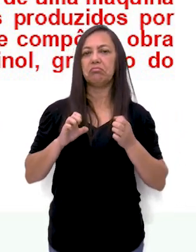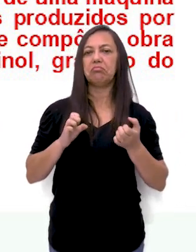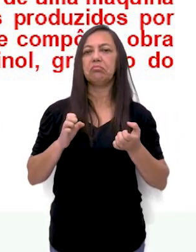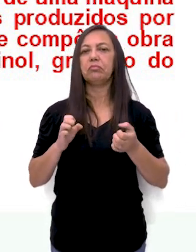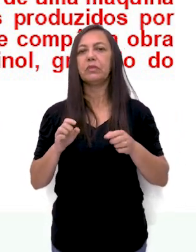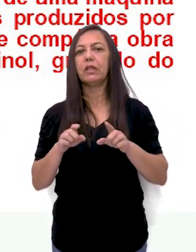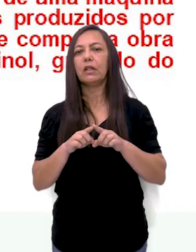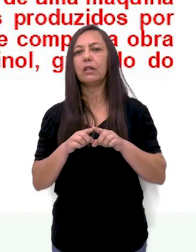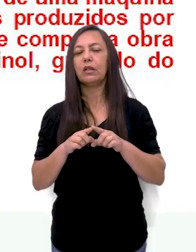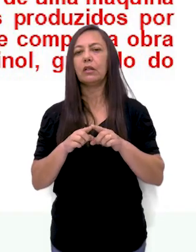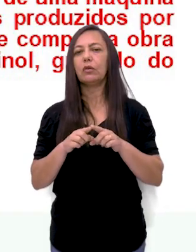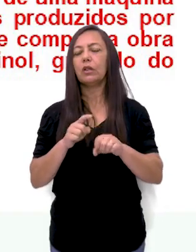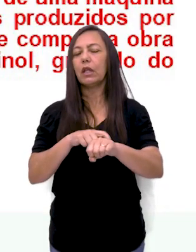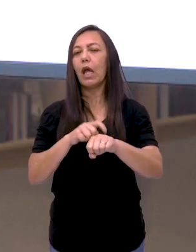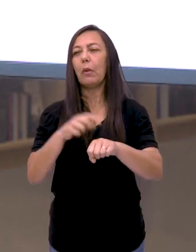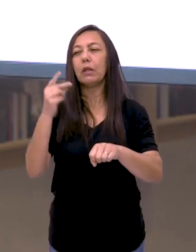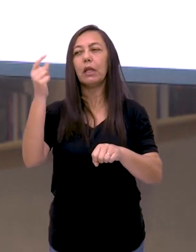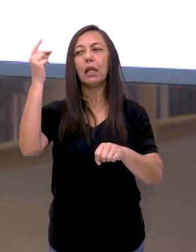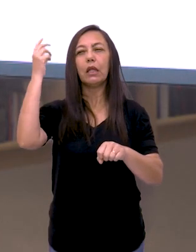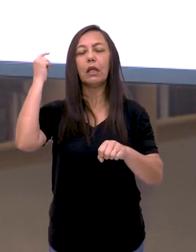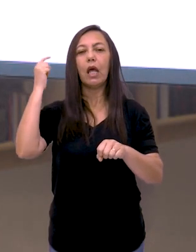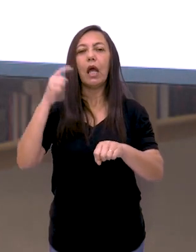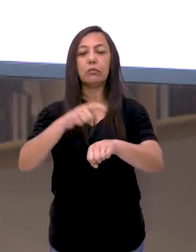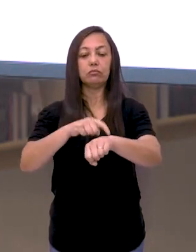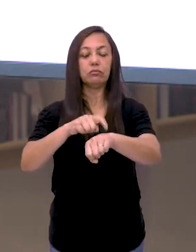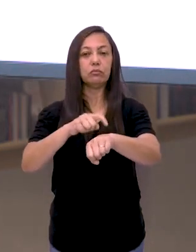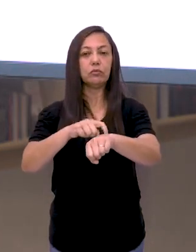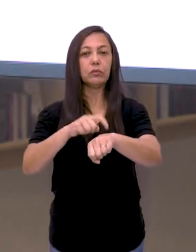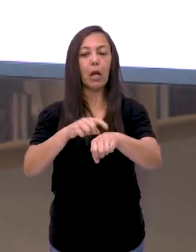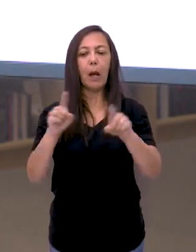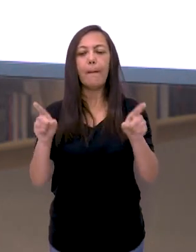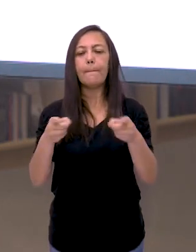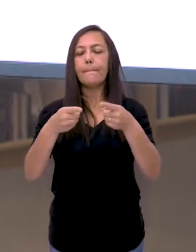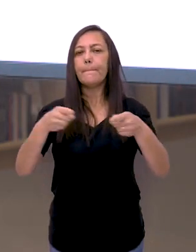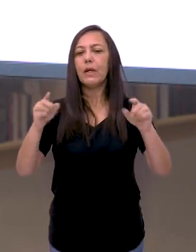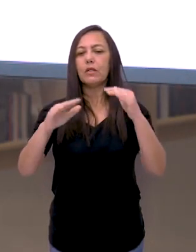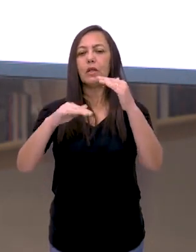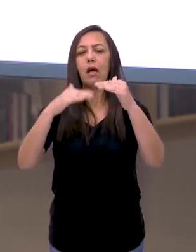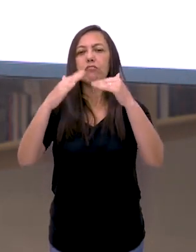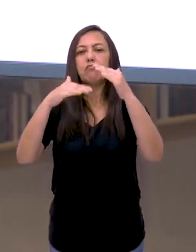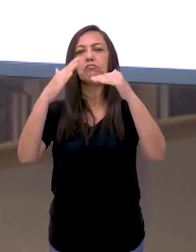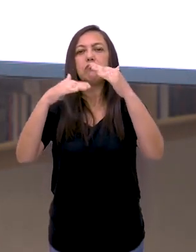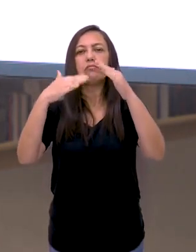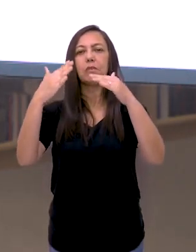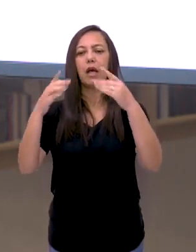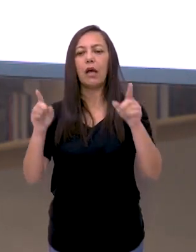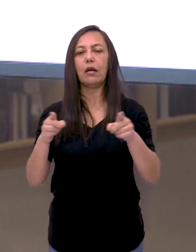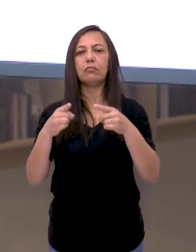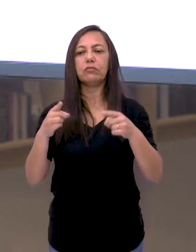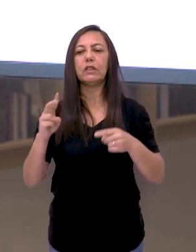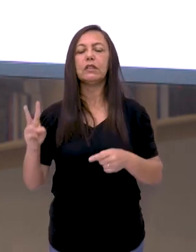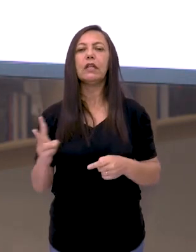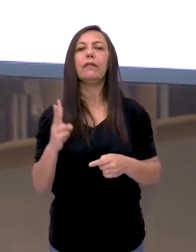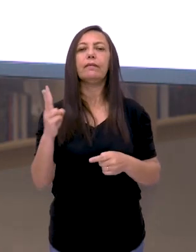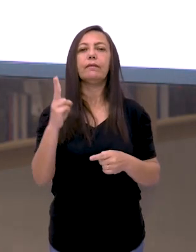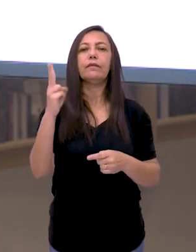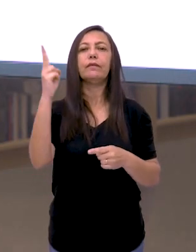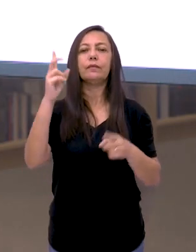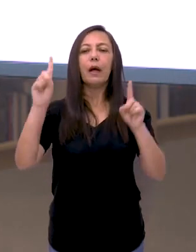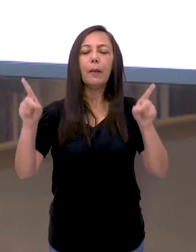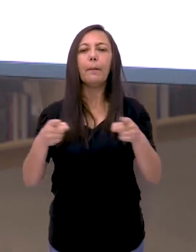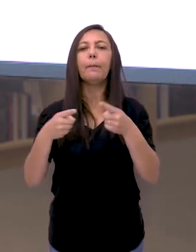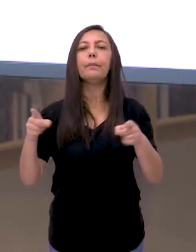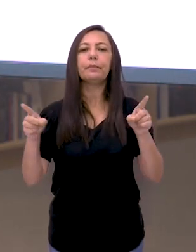no classicismo. Sim, era um período de muita evolução e de muita valorização em relação à